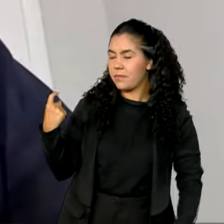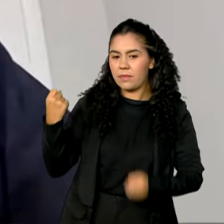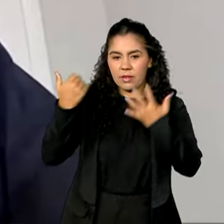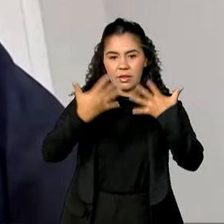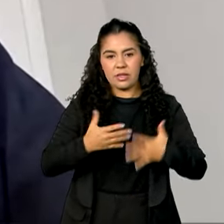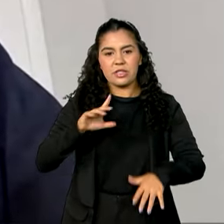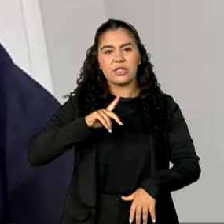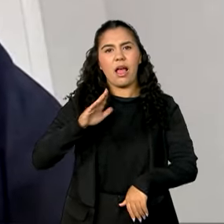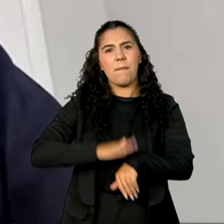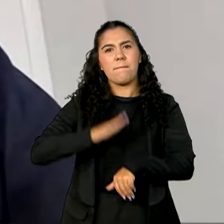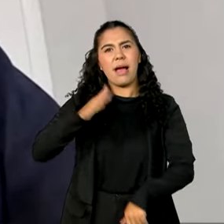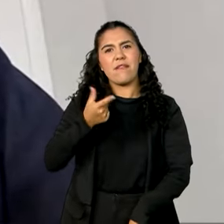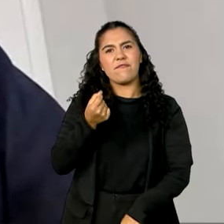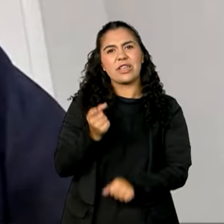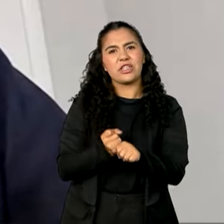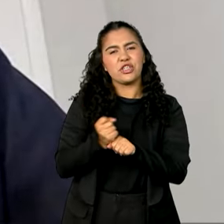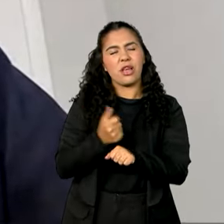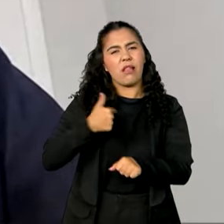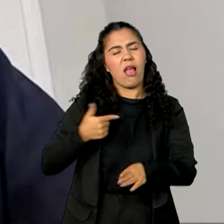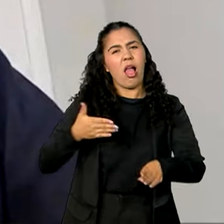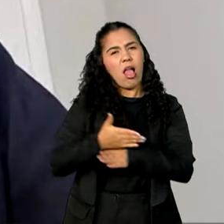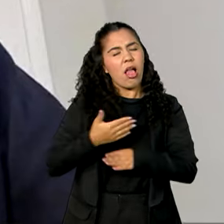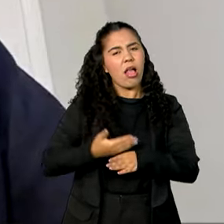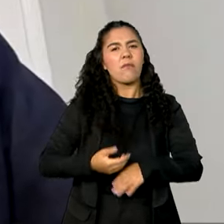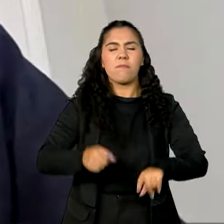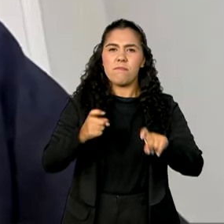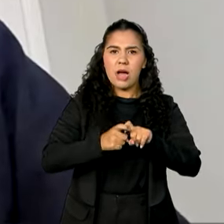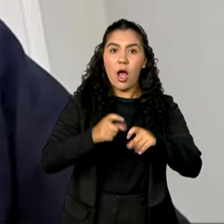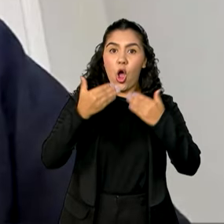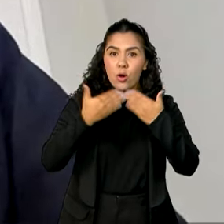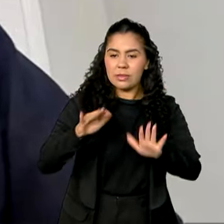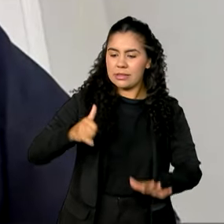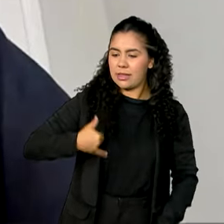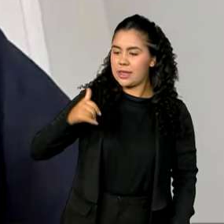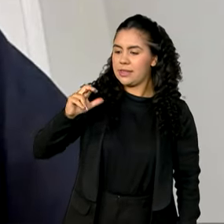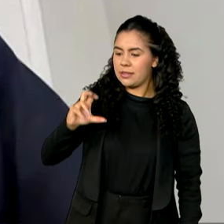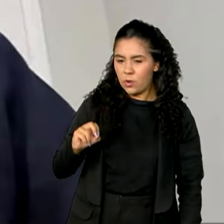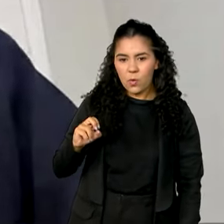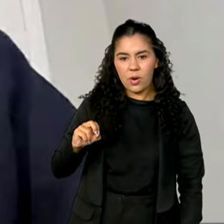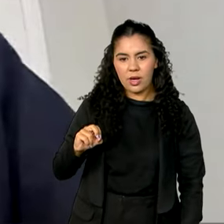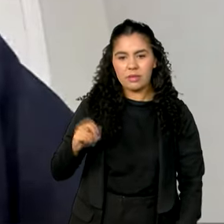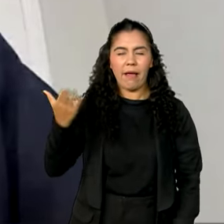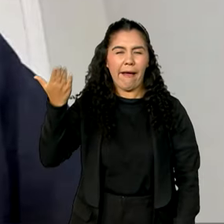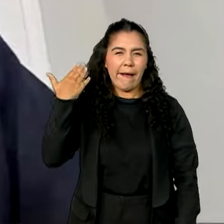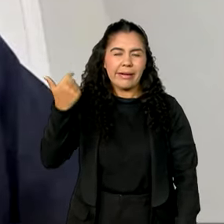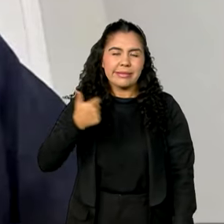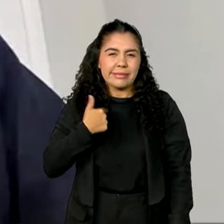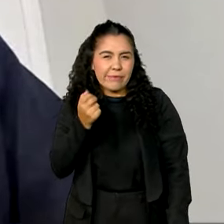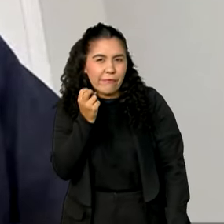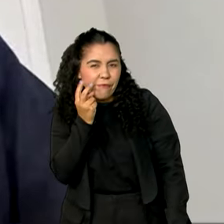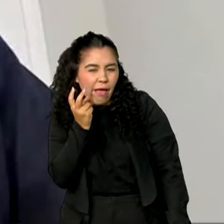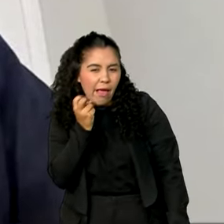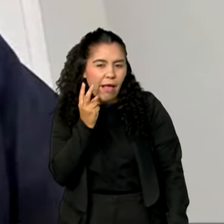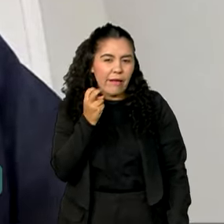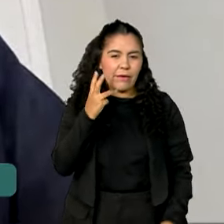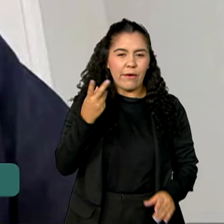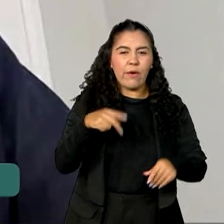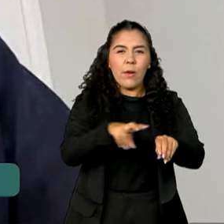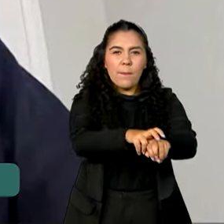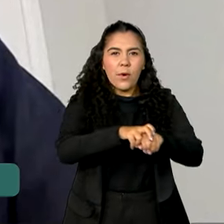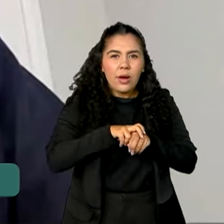de 20 anos, comecei mais ou menos com 50 anos. No início tinha aquela vergonha do exame de toque